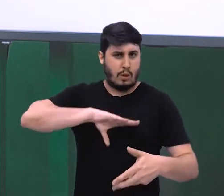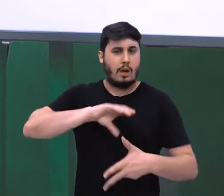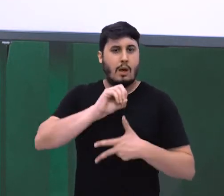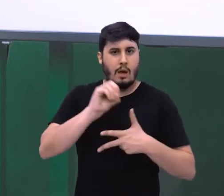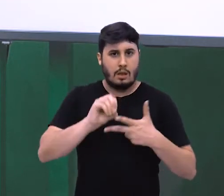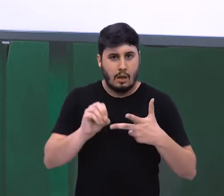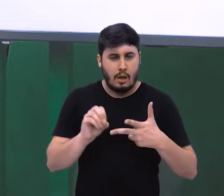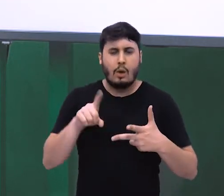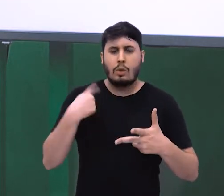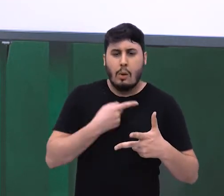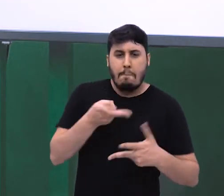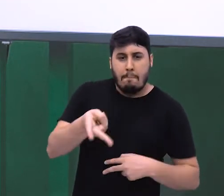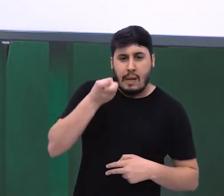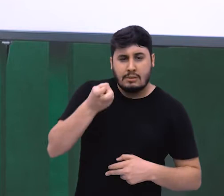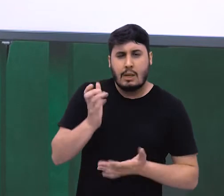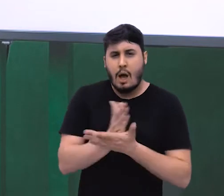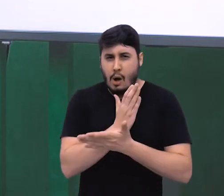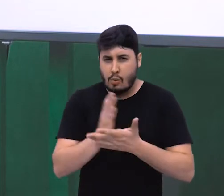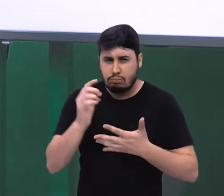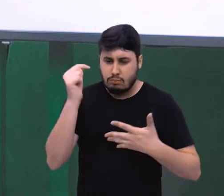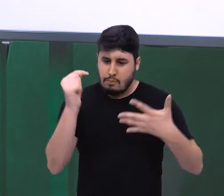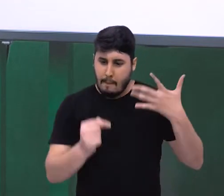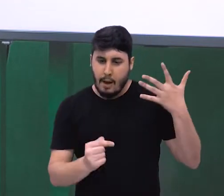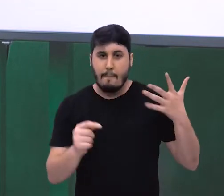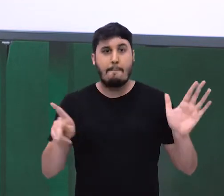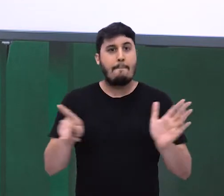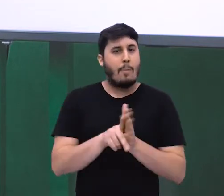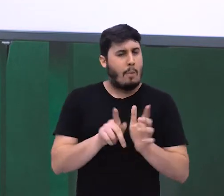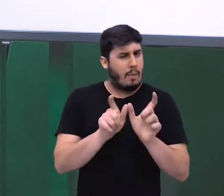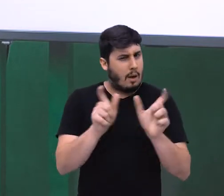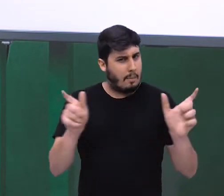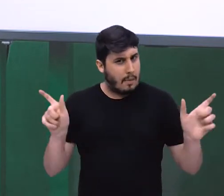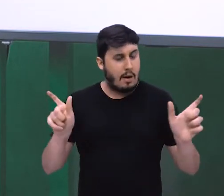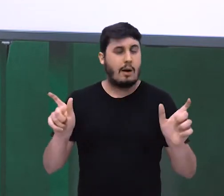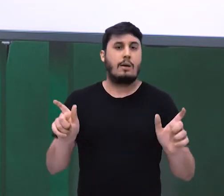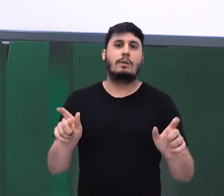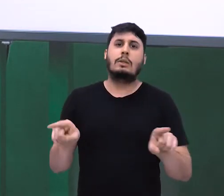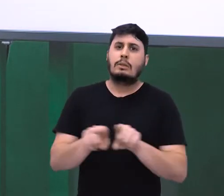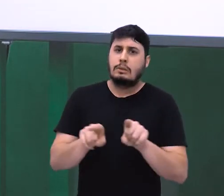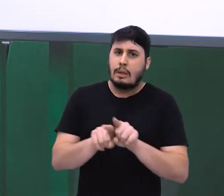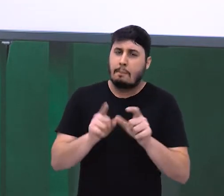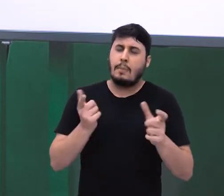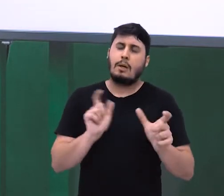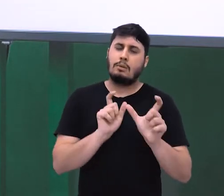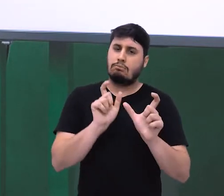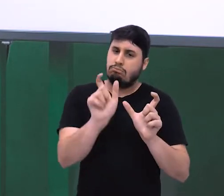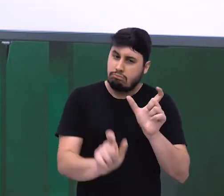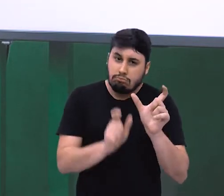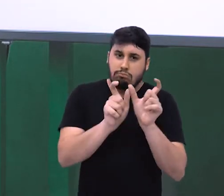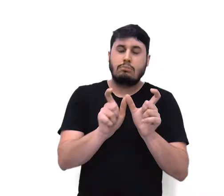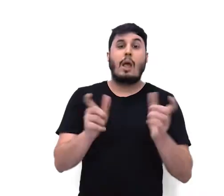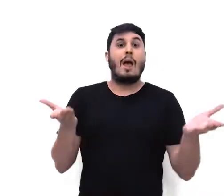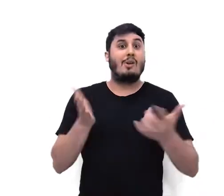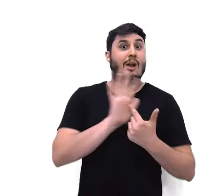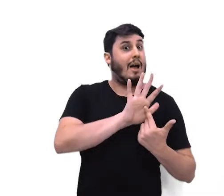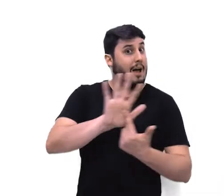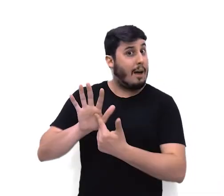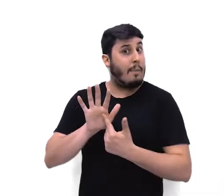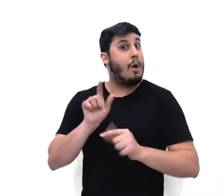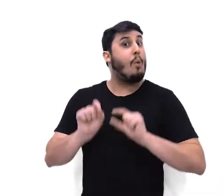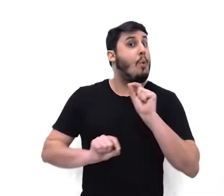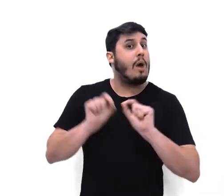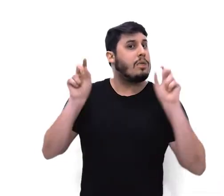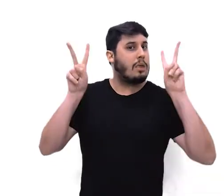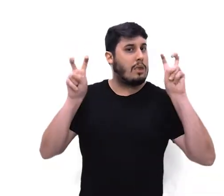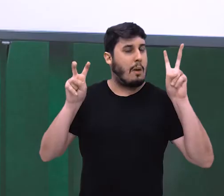consegue observar alguns elementos gramaticais, alguns elementos morfológicos. O que eu trago para vocês hoje são as